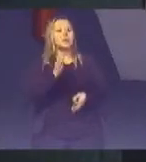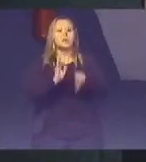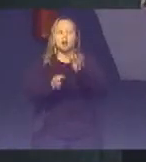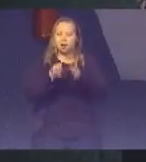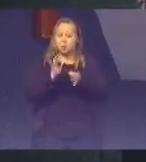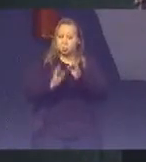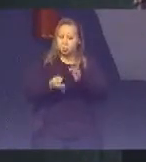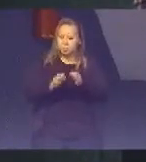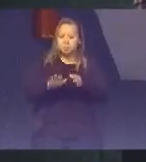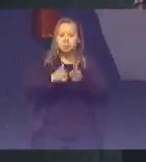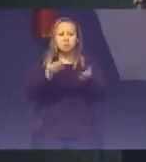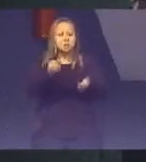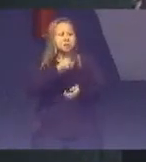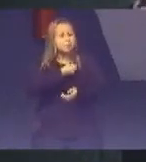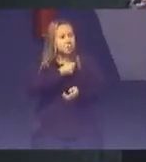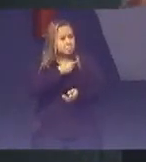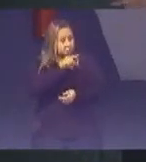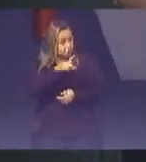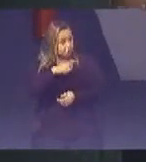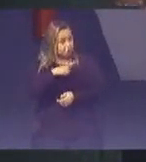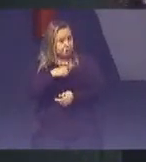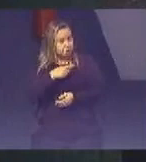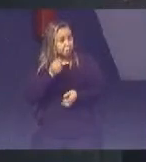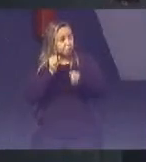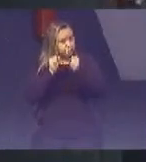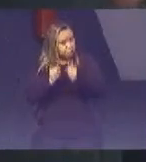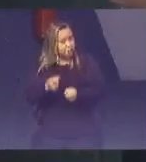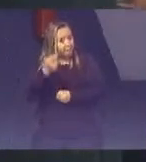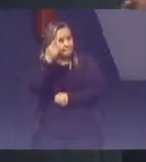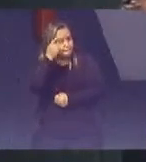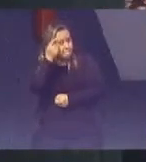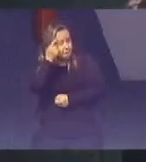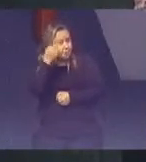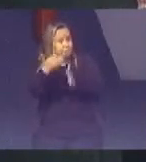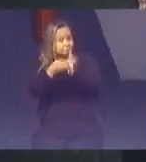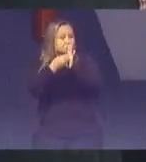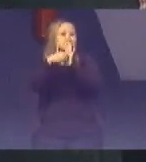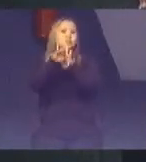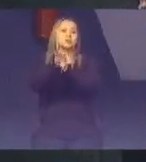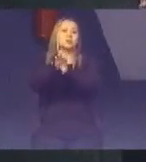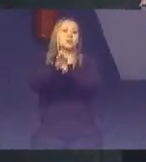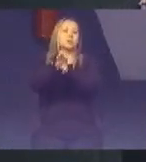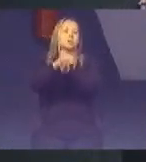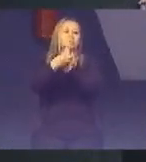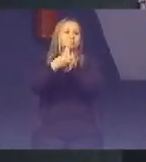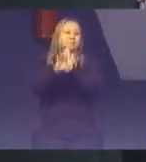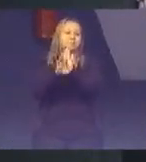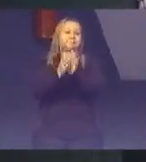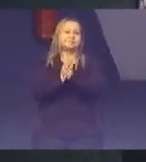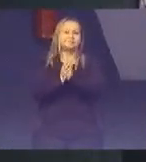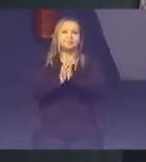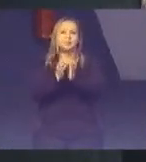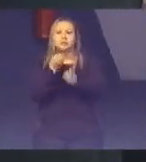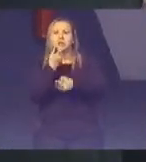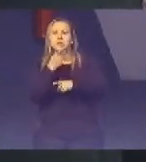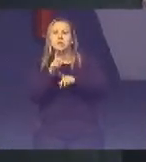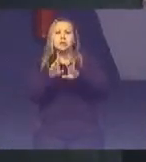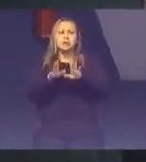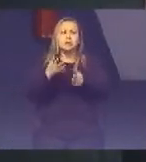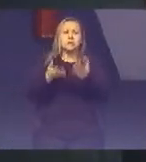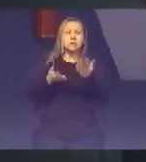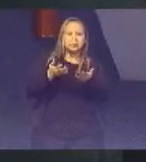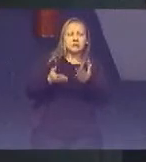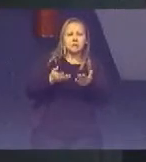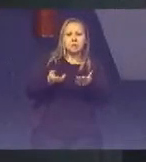Quais são os números Que vocês têm Que nós podemos pensar Em indicadores Bom Aí como é algo